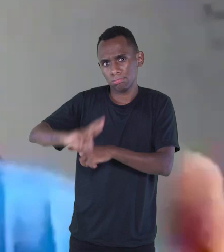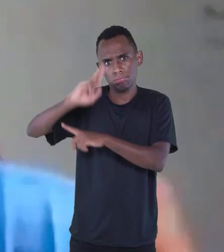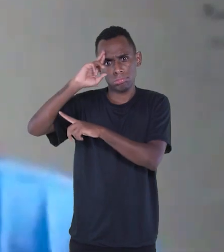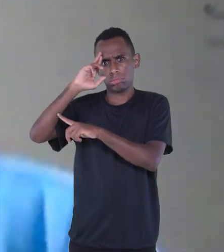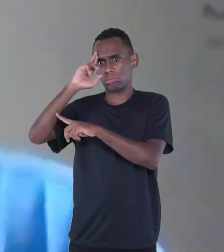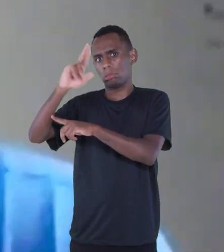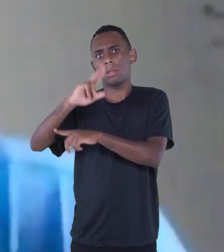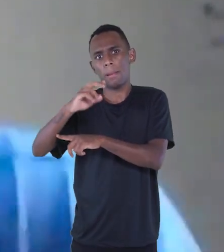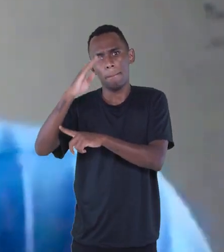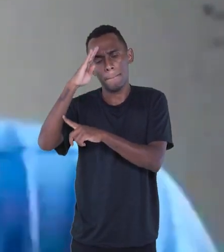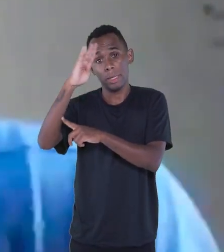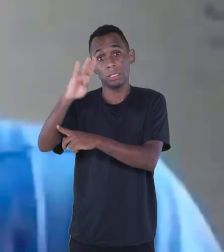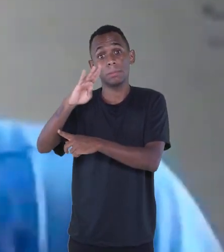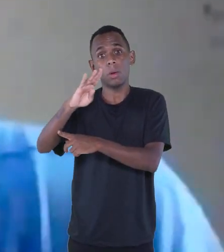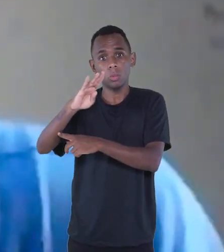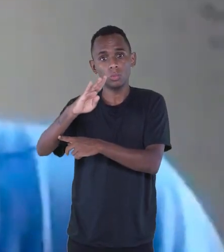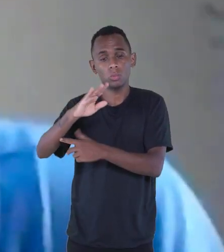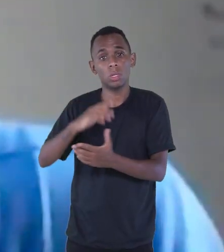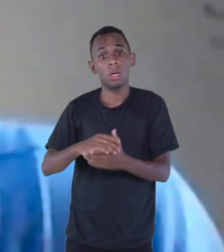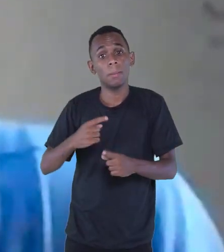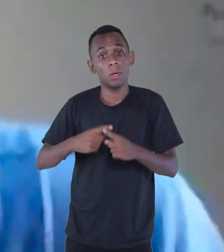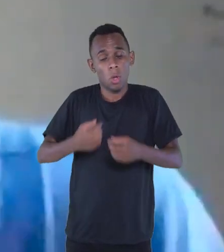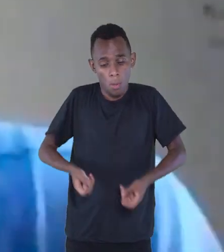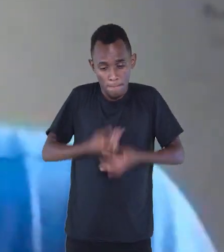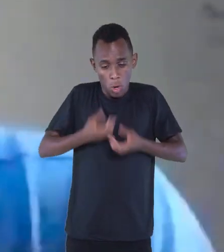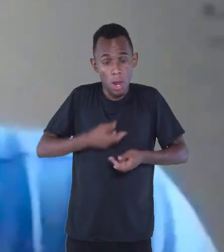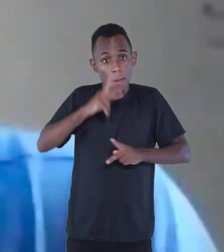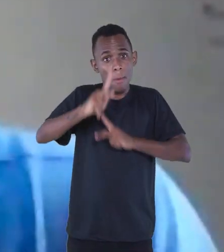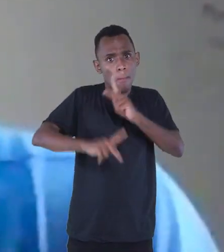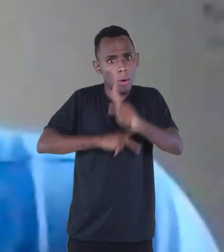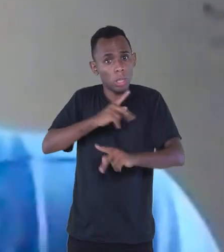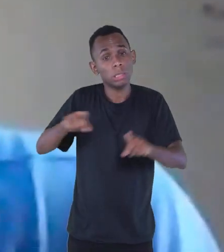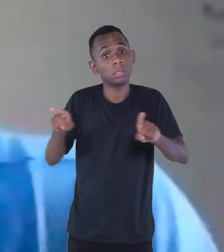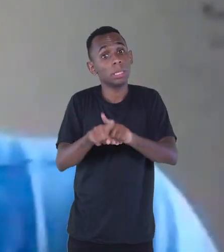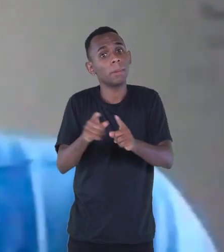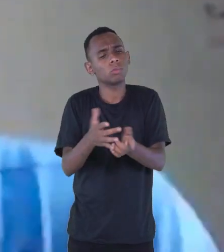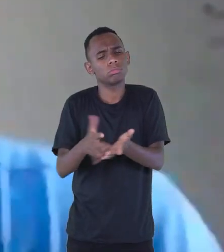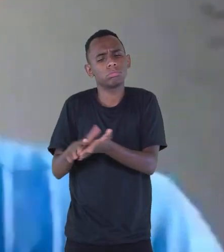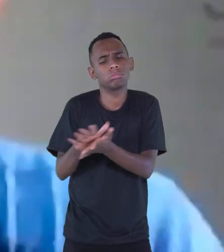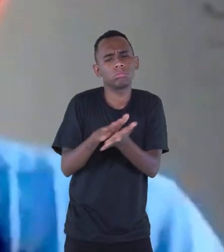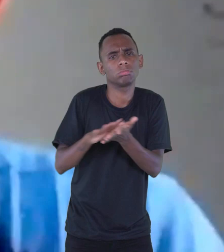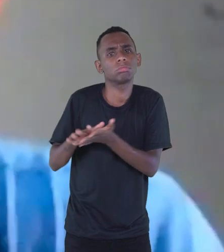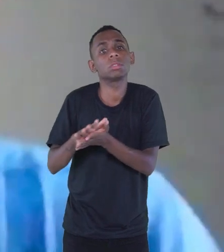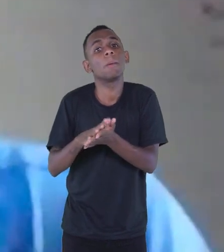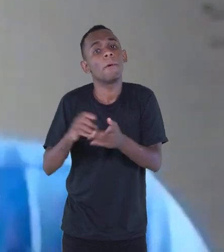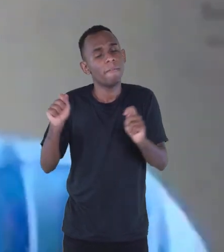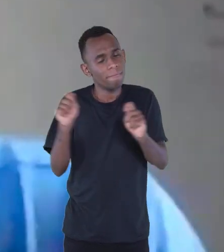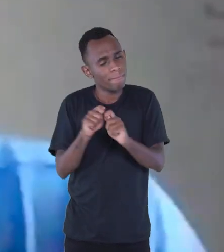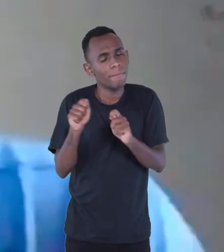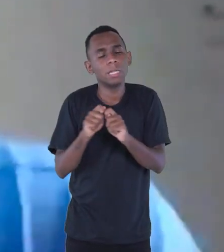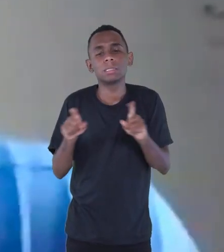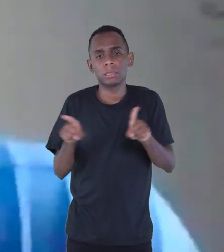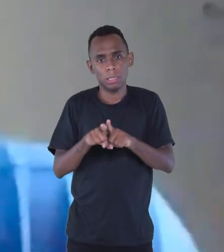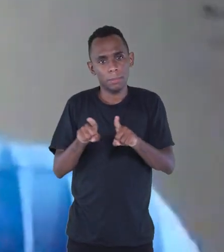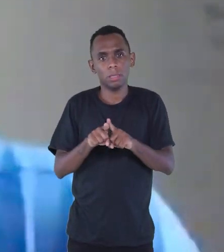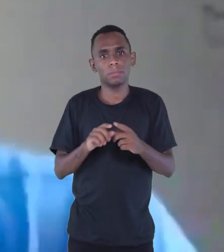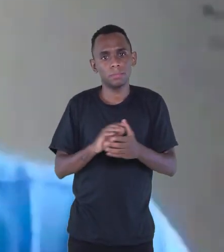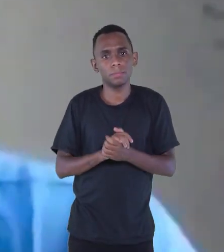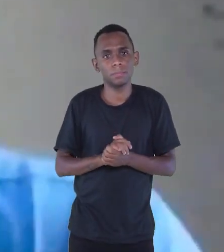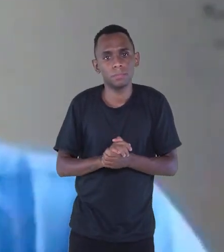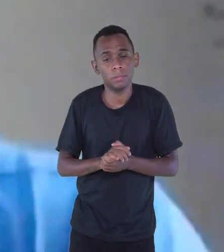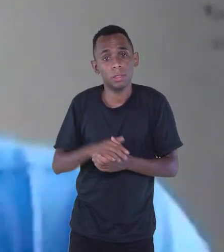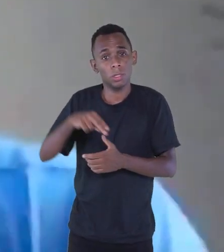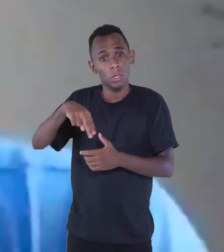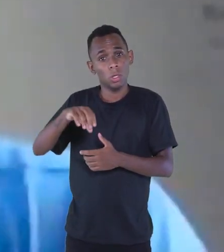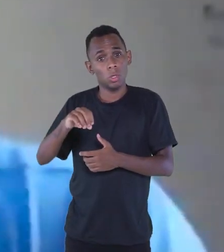poesia popular vai consagrar. O poeta popular faz isso muito, o sambista faz isso muito. Então, são o Nobre que me